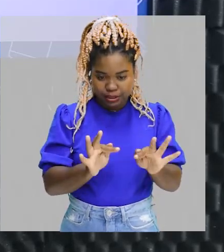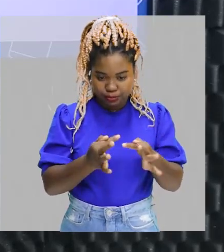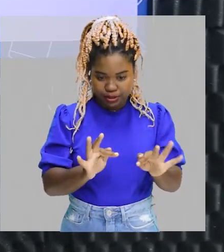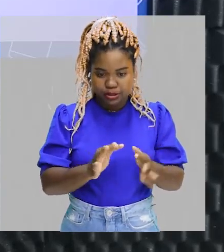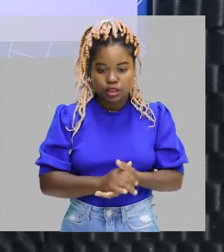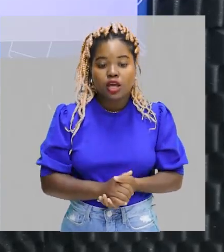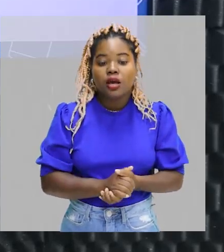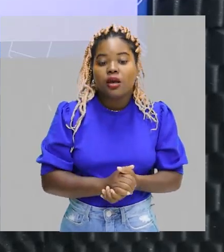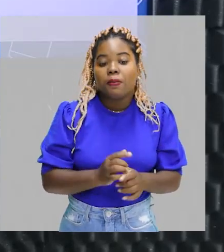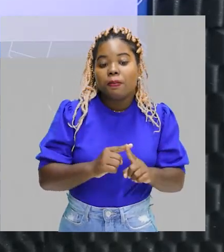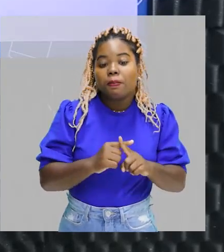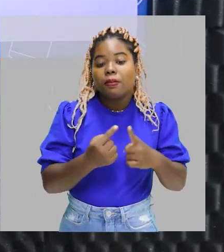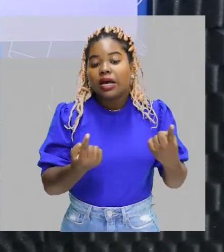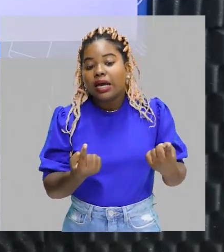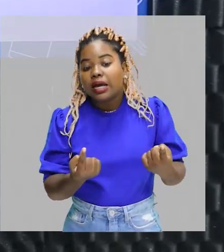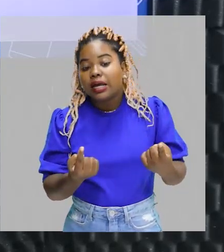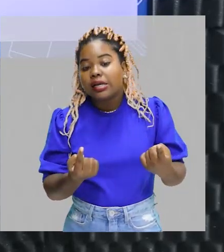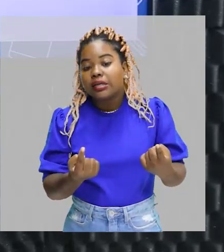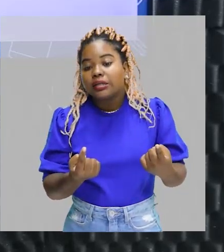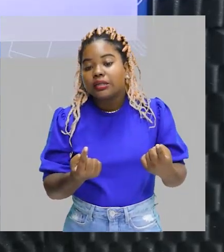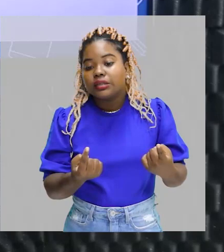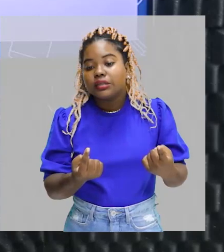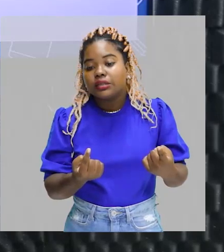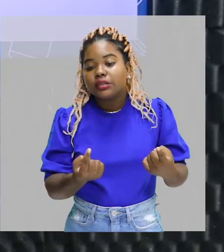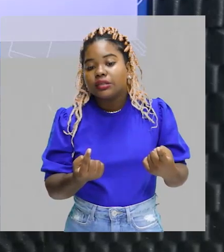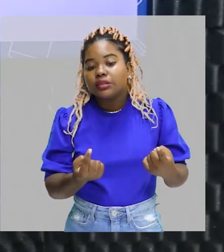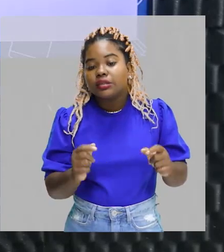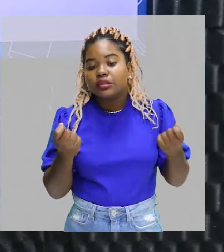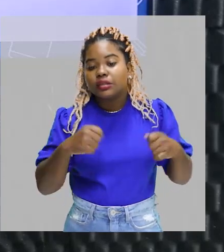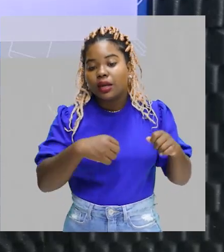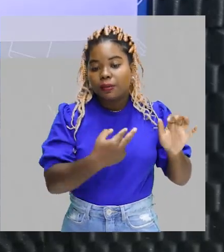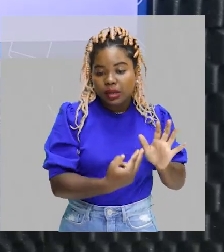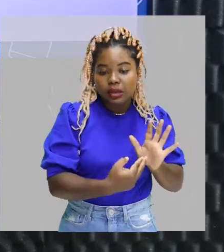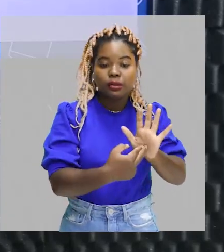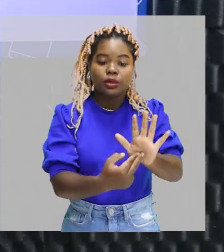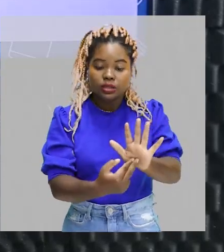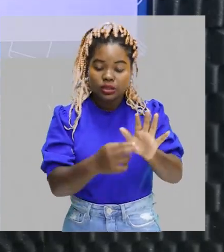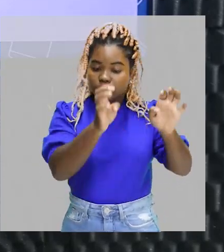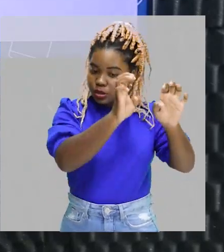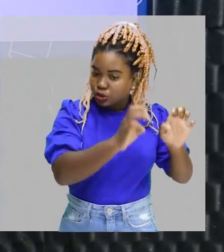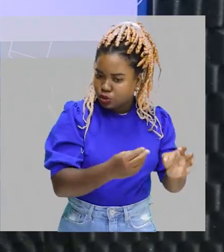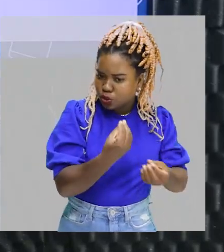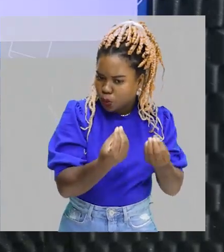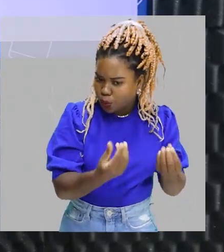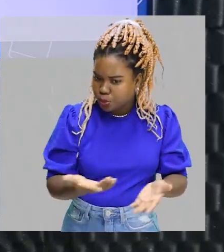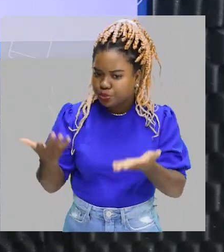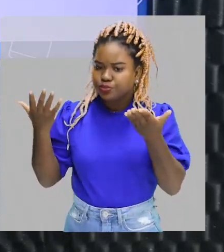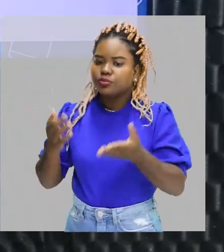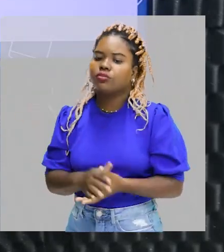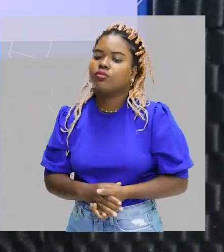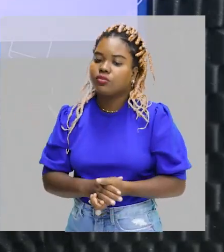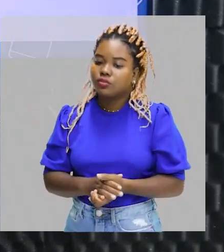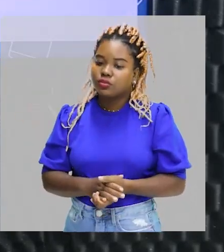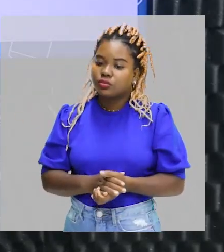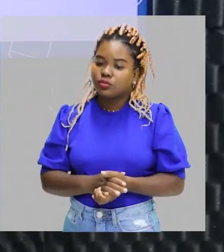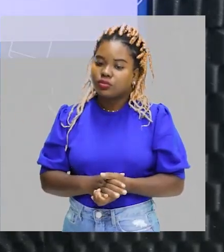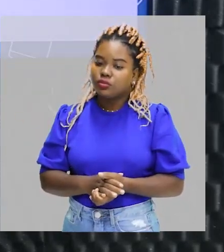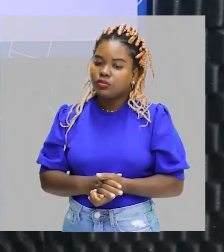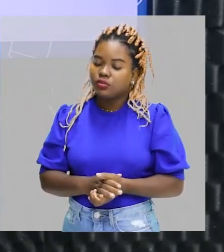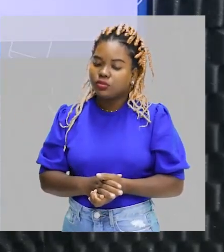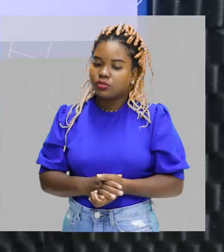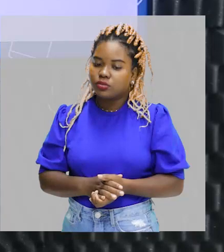Só que eu posso representar essa estrutura usando essa simplificação,